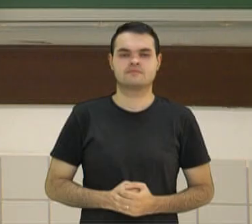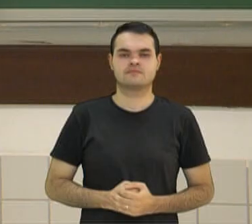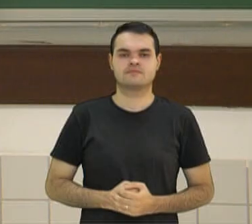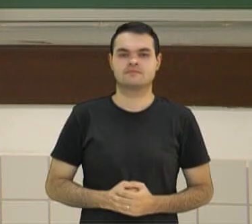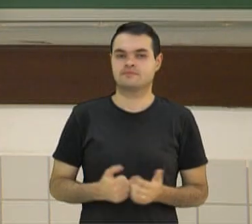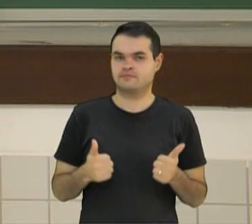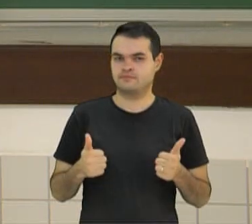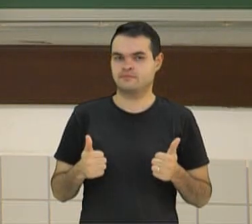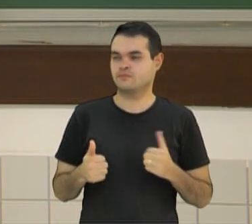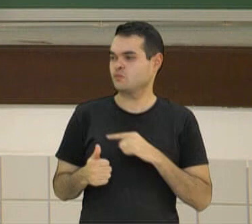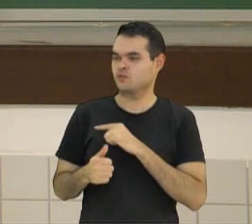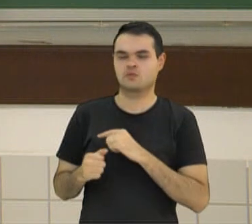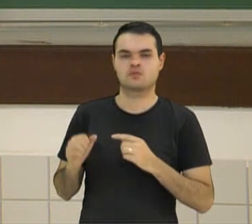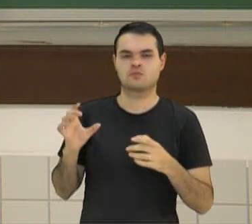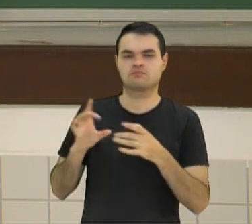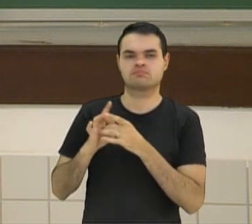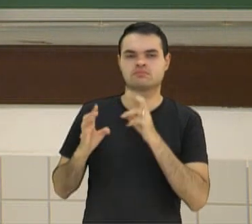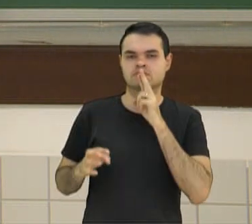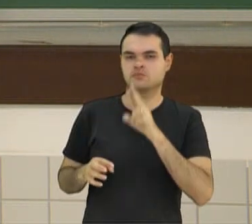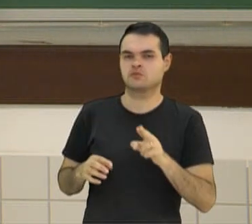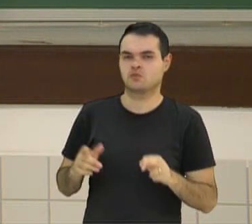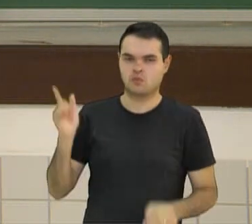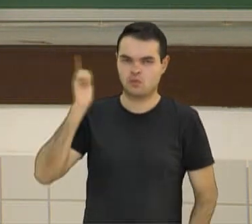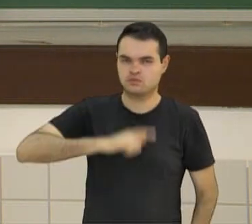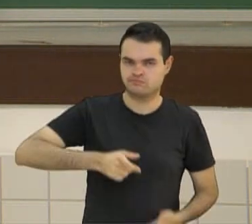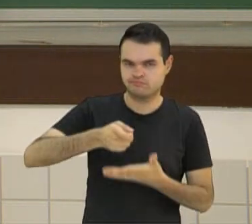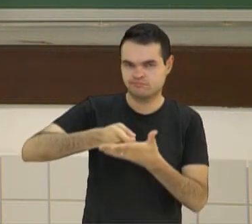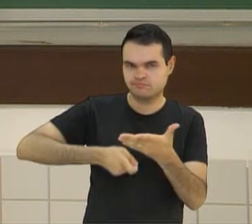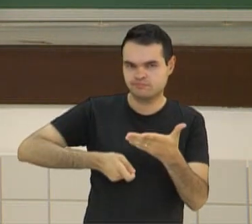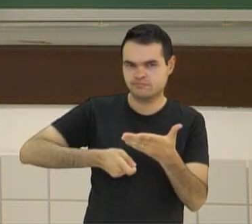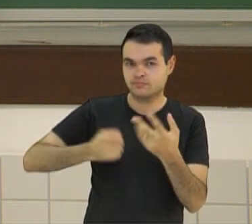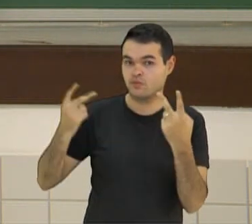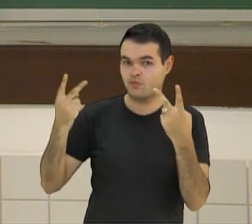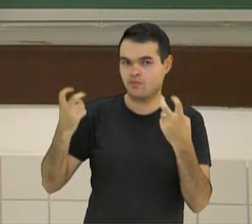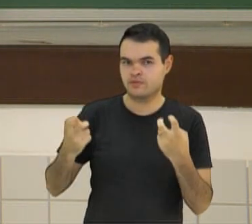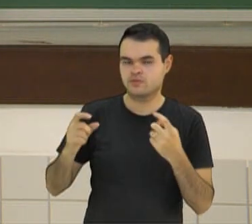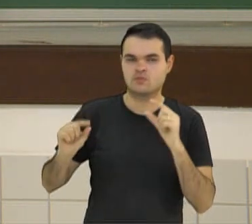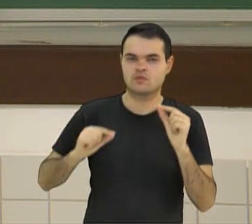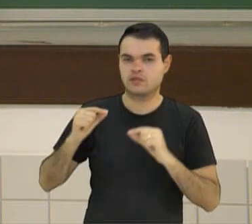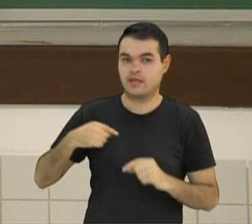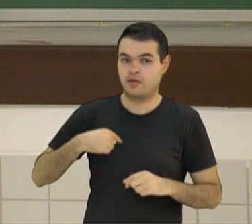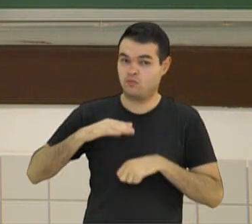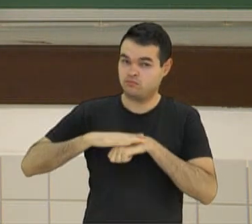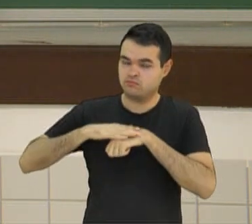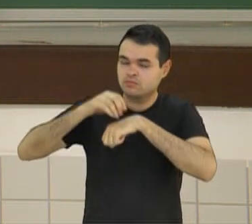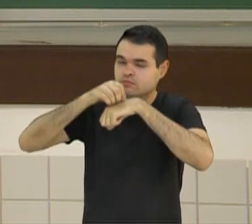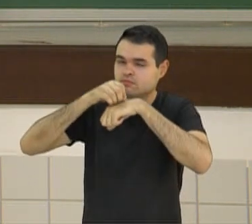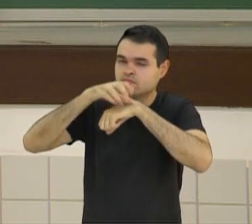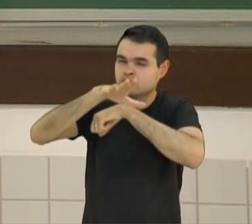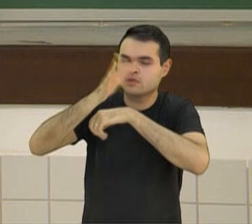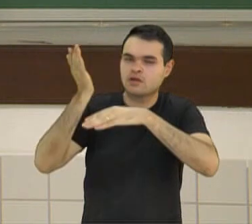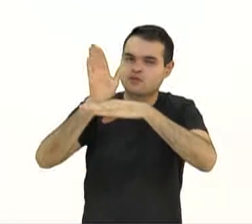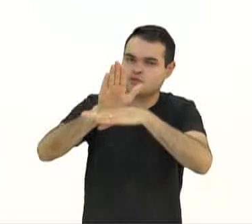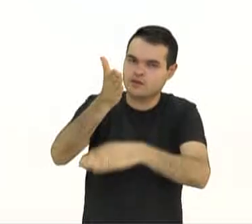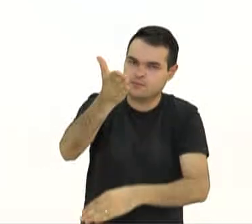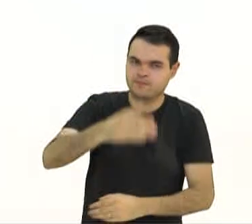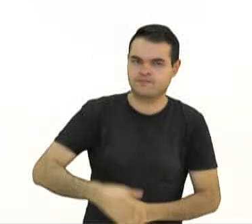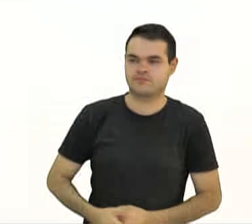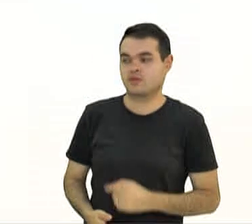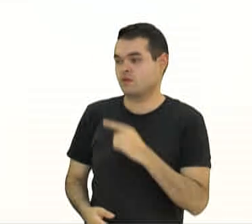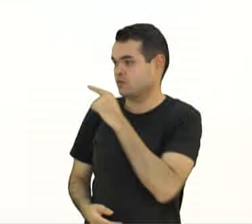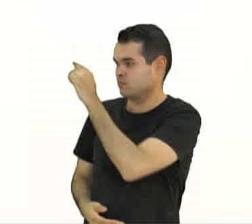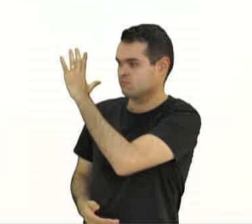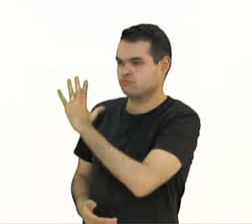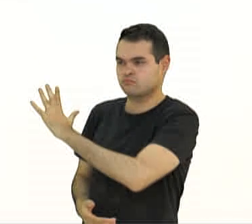E aí o que você respondeu? Você conseguiu escrever? Observe o que eu escrevi aqui para ajudar você. Nessa